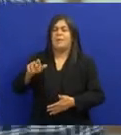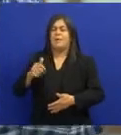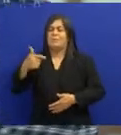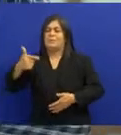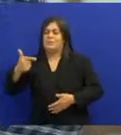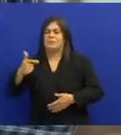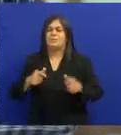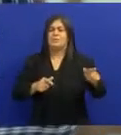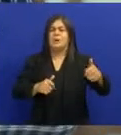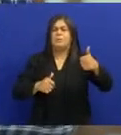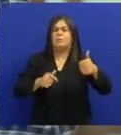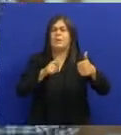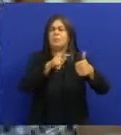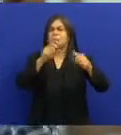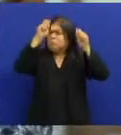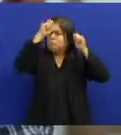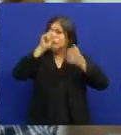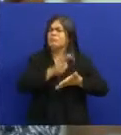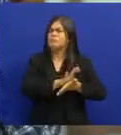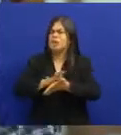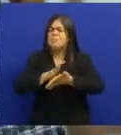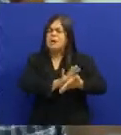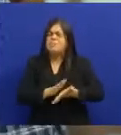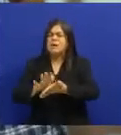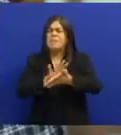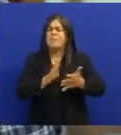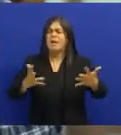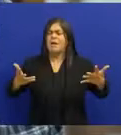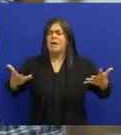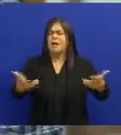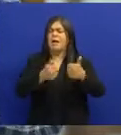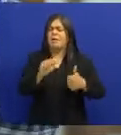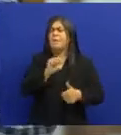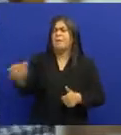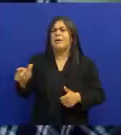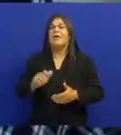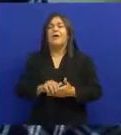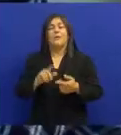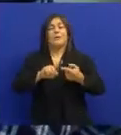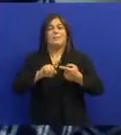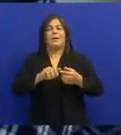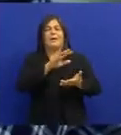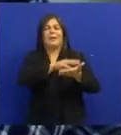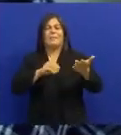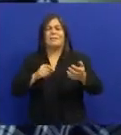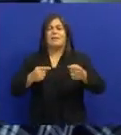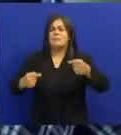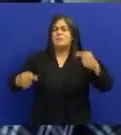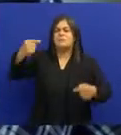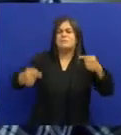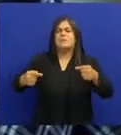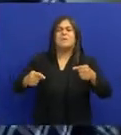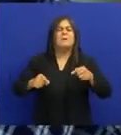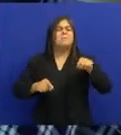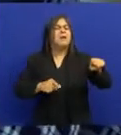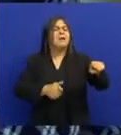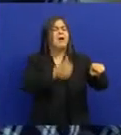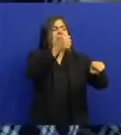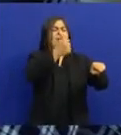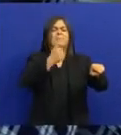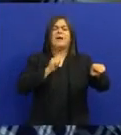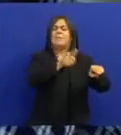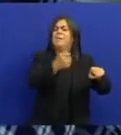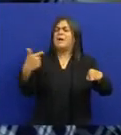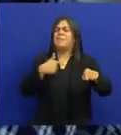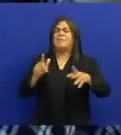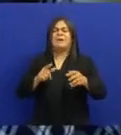irmão Era segundo lugar dele E eu acompanhando eles também Comecei a bater pandeiro também Então havia aquela briga Às